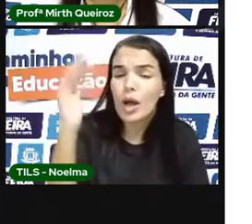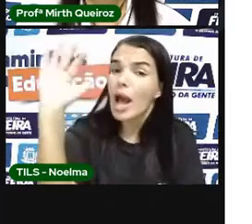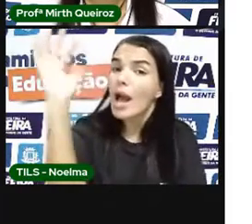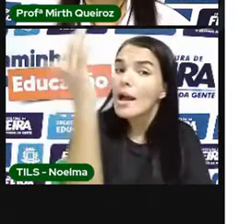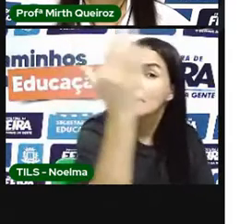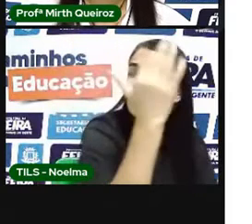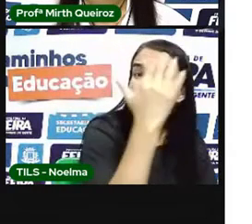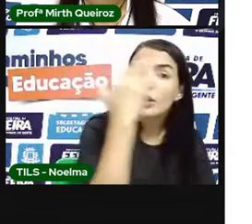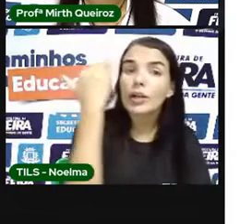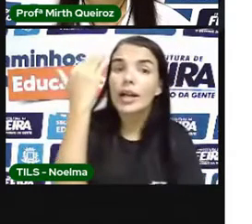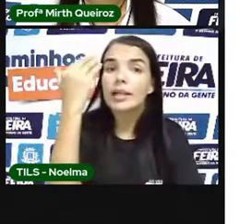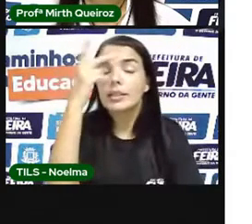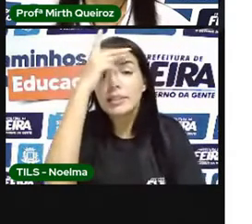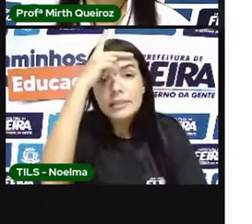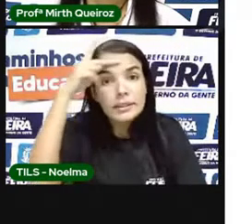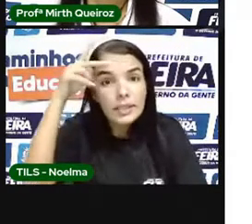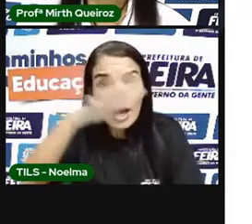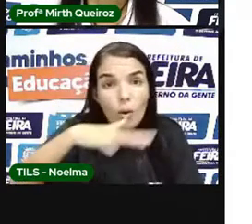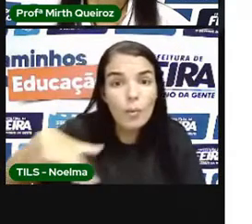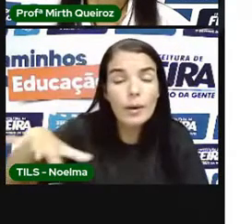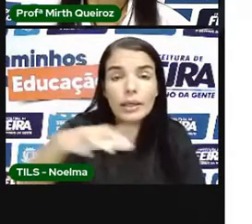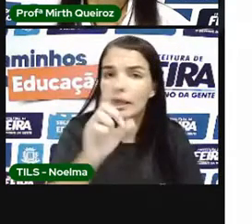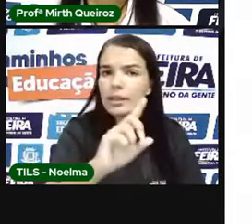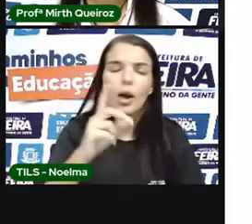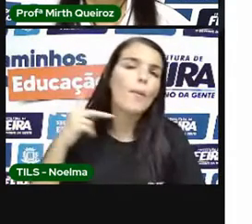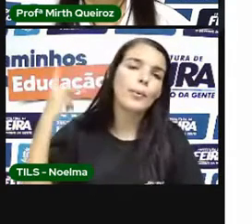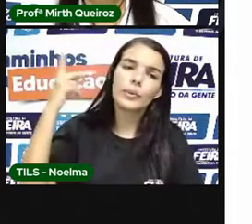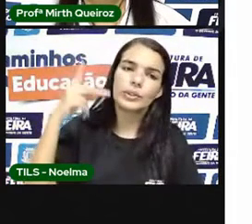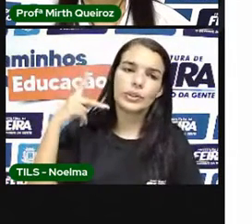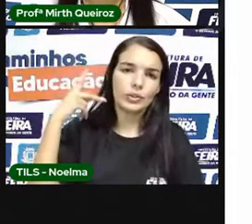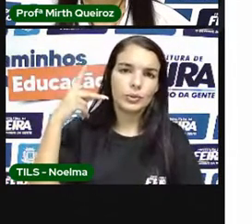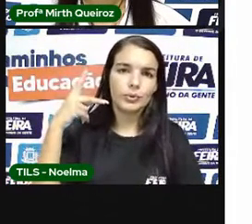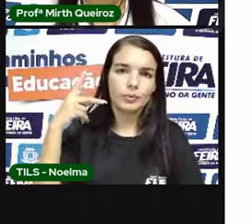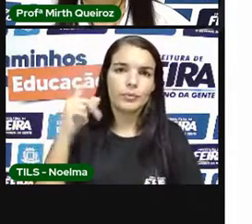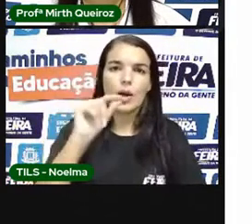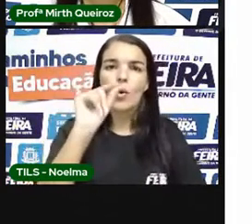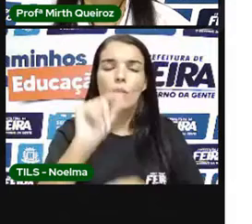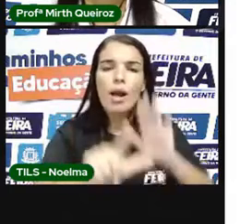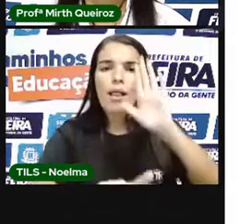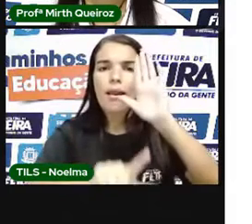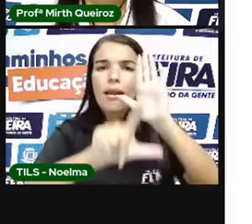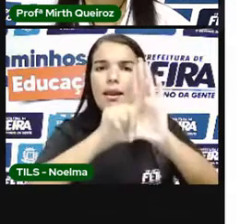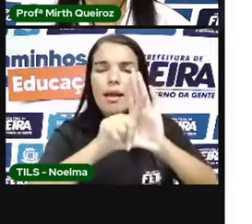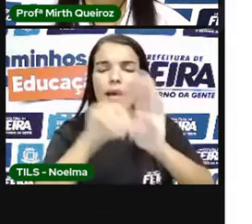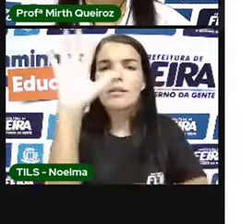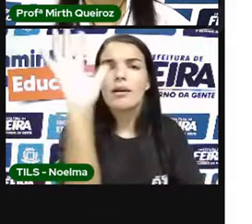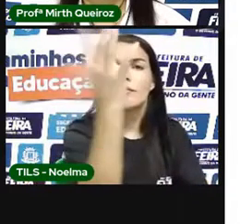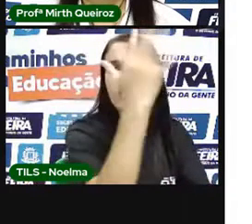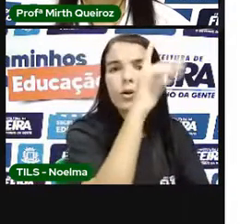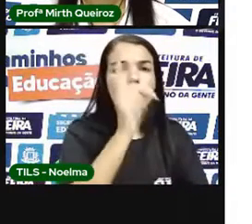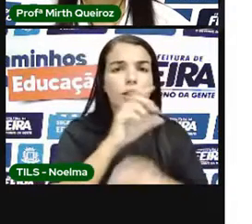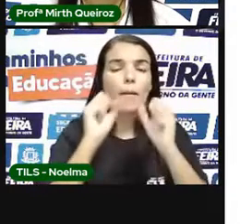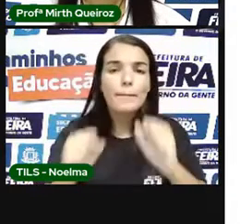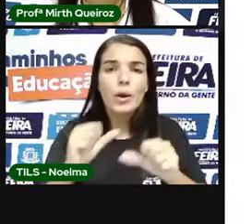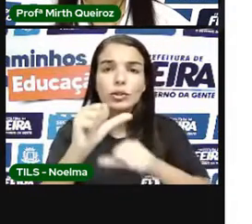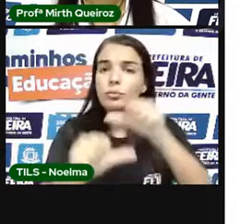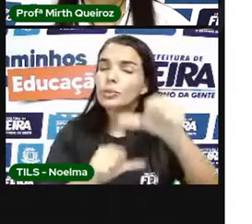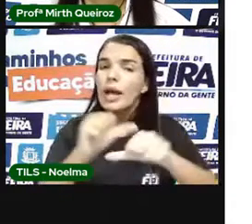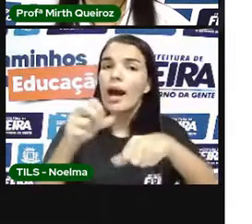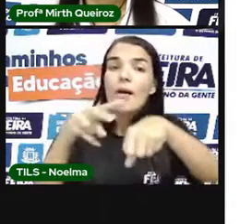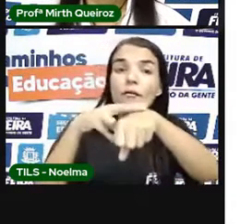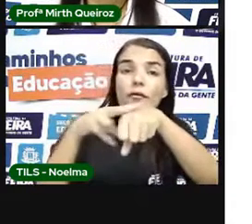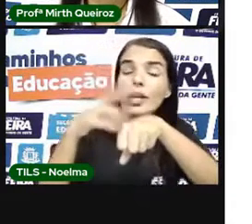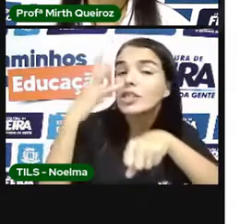são da humanidade Não dos políticos O código florestal não pode mudar O verde é lindo